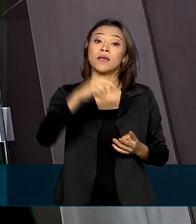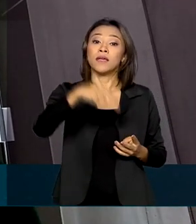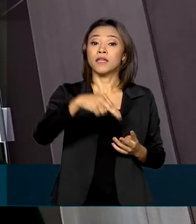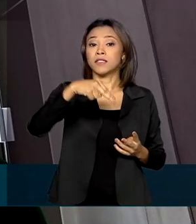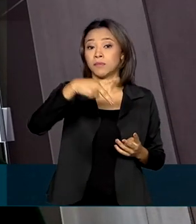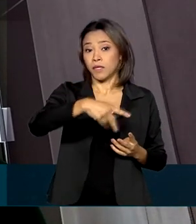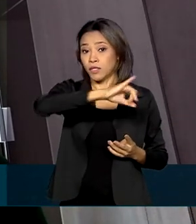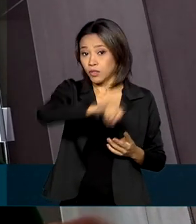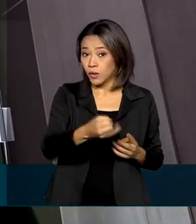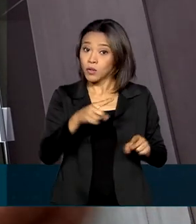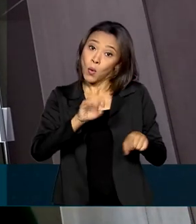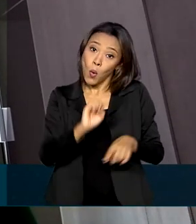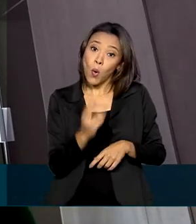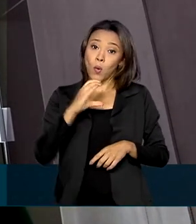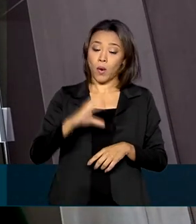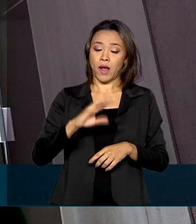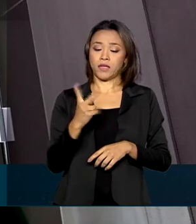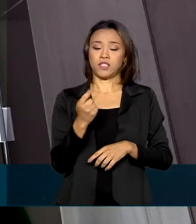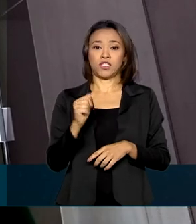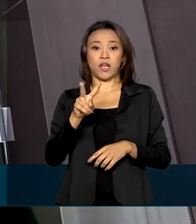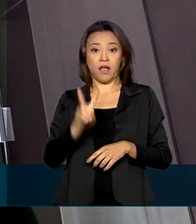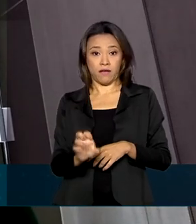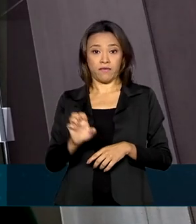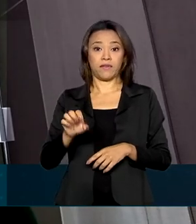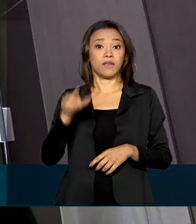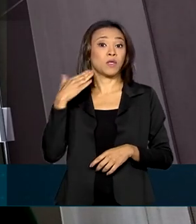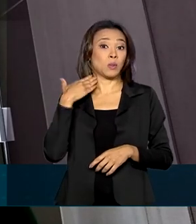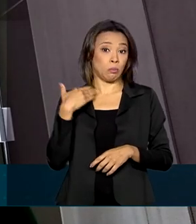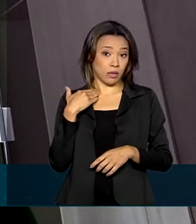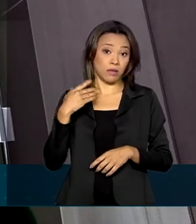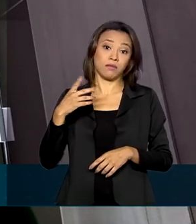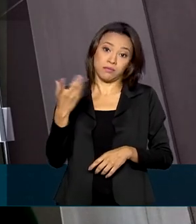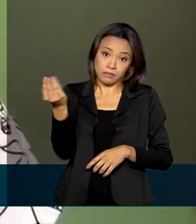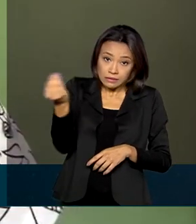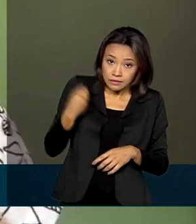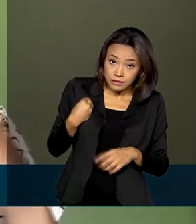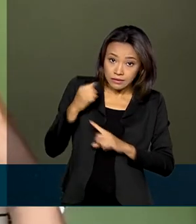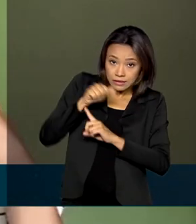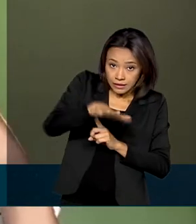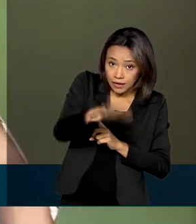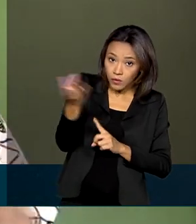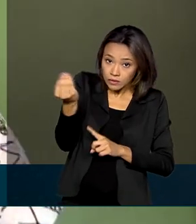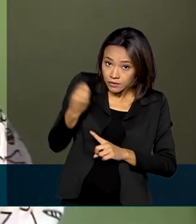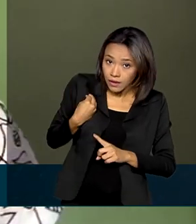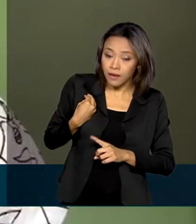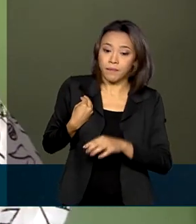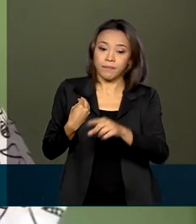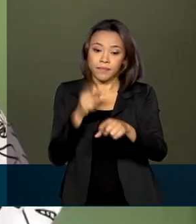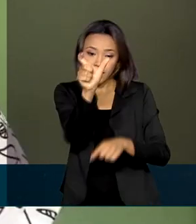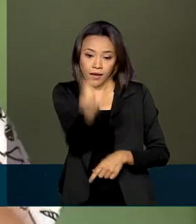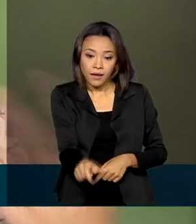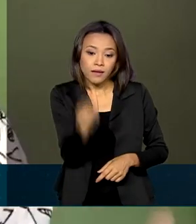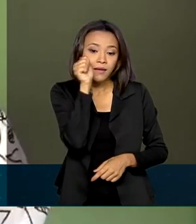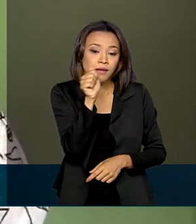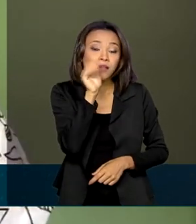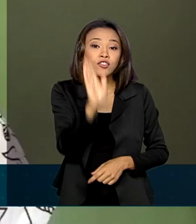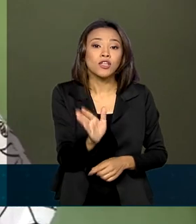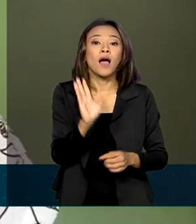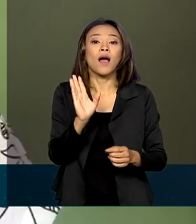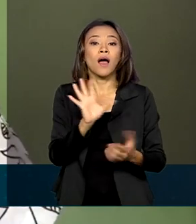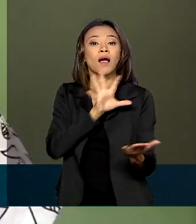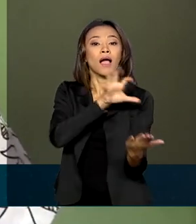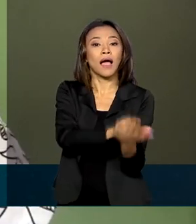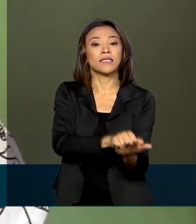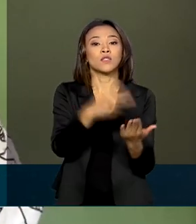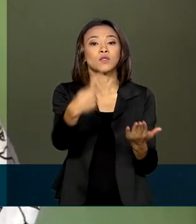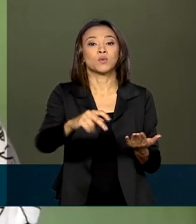próprio Banco Central gera para os clientes das instituições que participam do PIX. Essa educadora financeira já cadastrou a chave